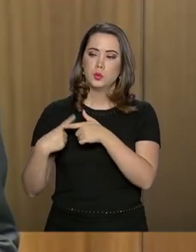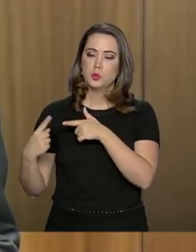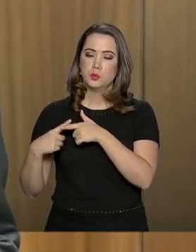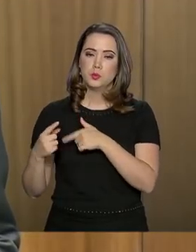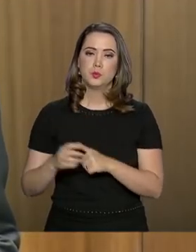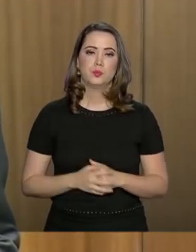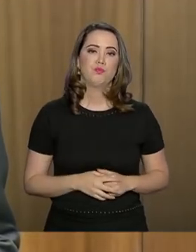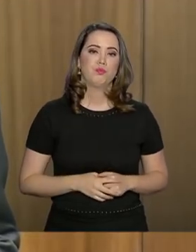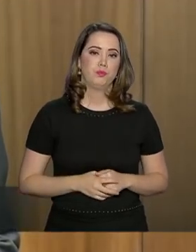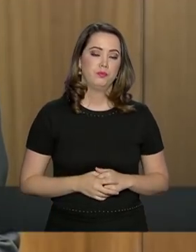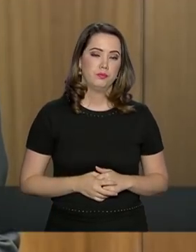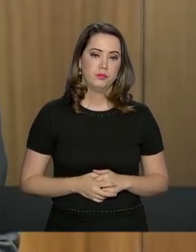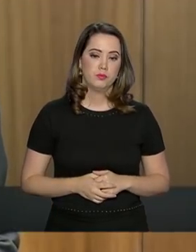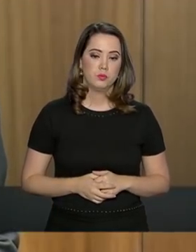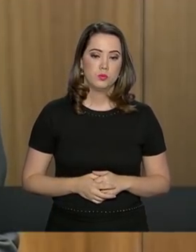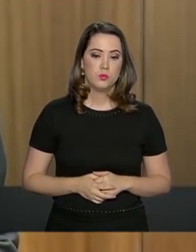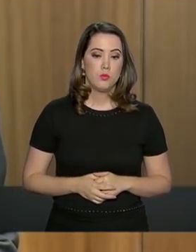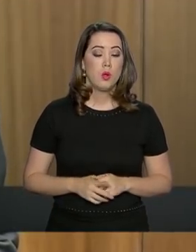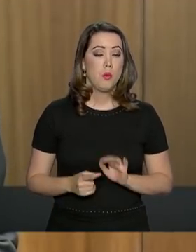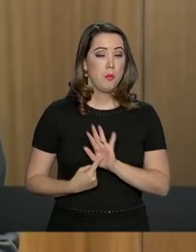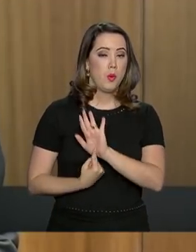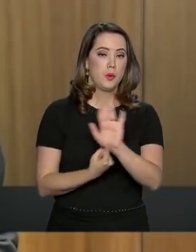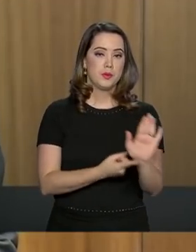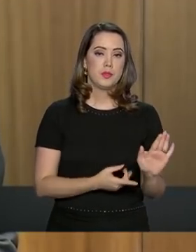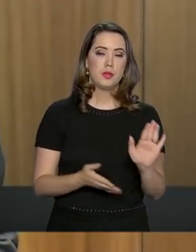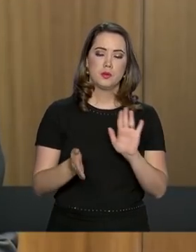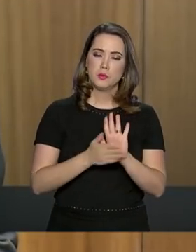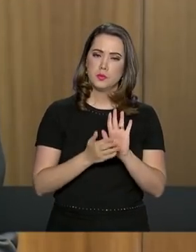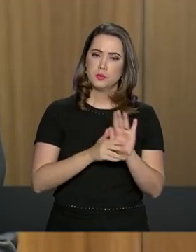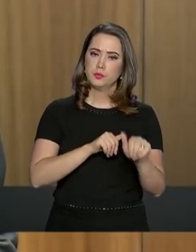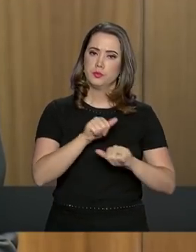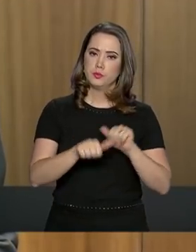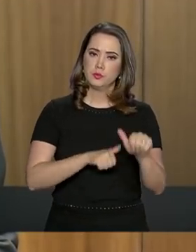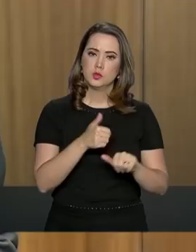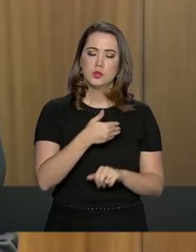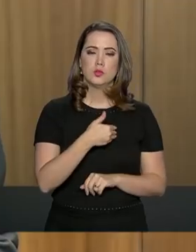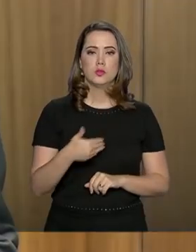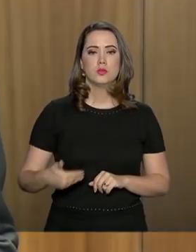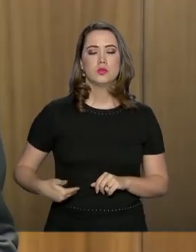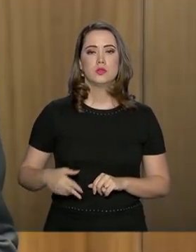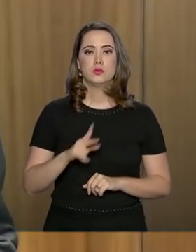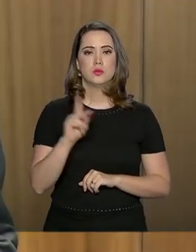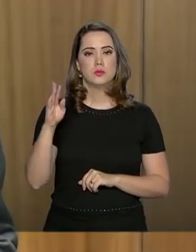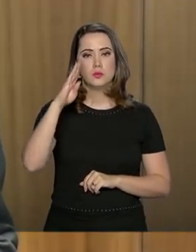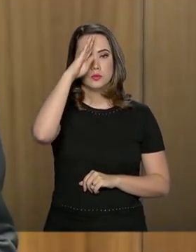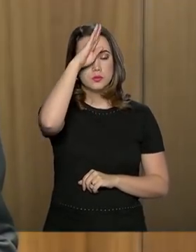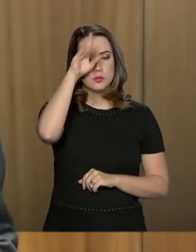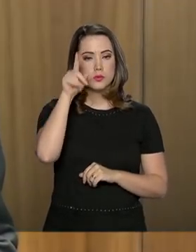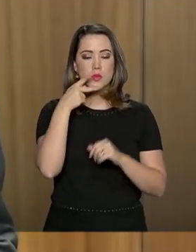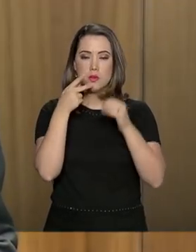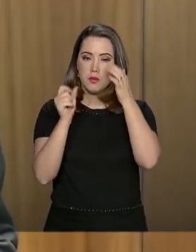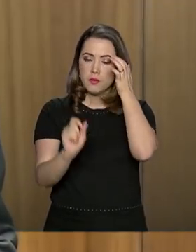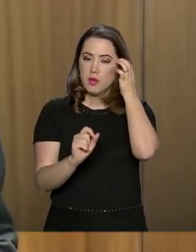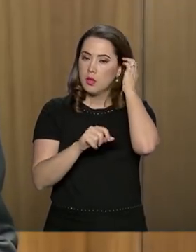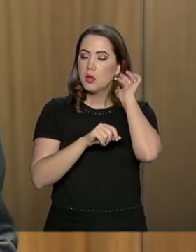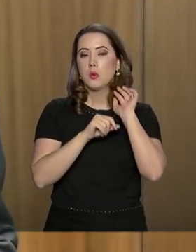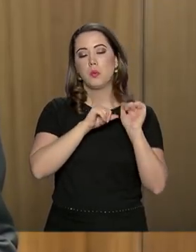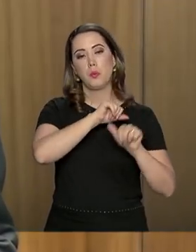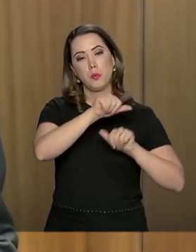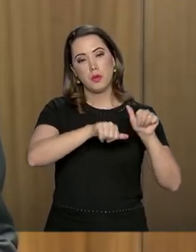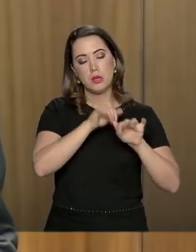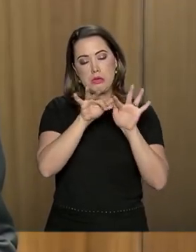demonstração de que as mudanças propostas na economia no governo de Bolsonaro, que tratam de flexibilização,